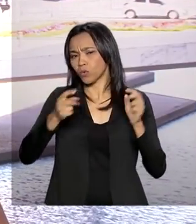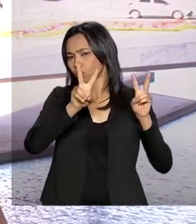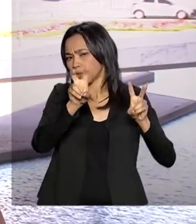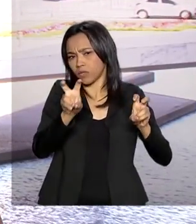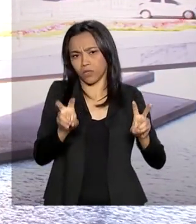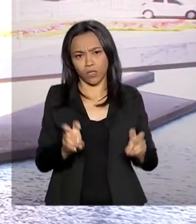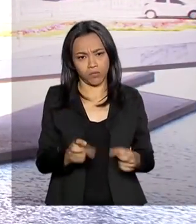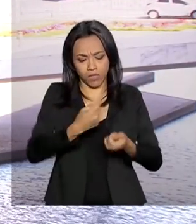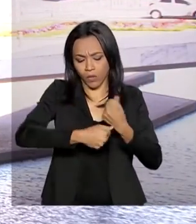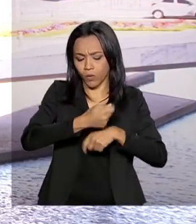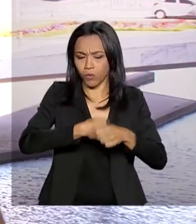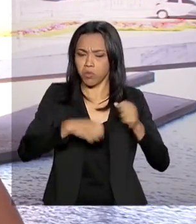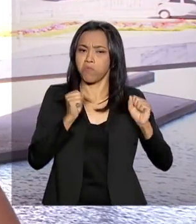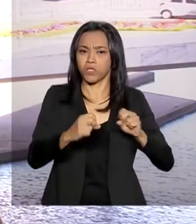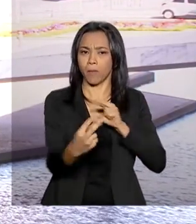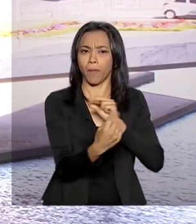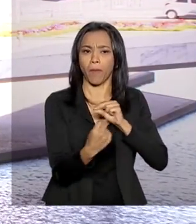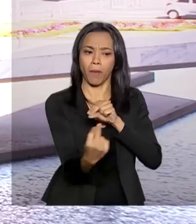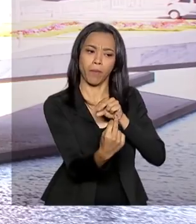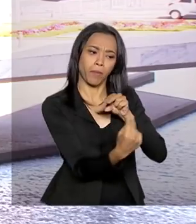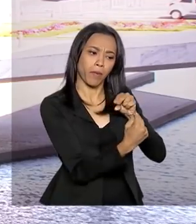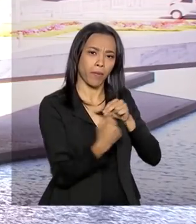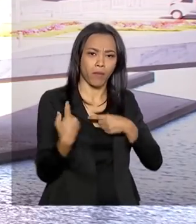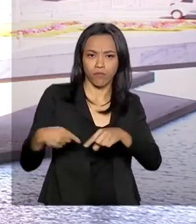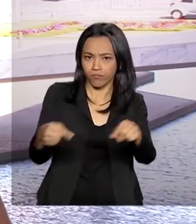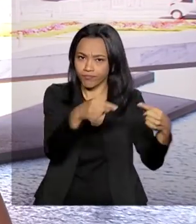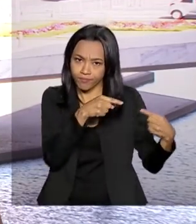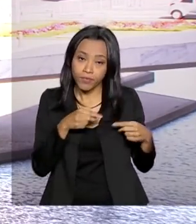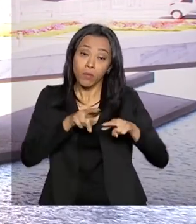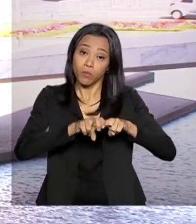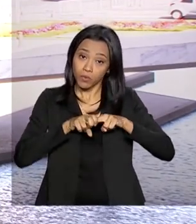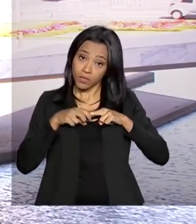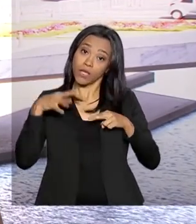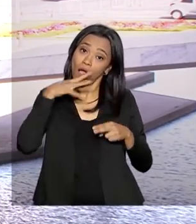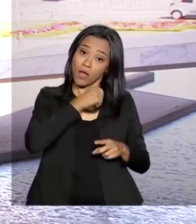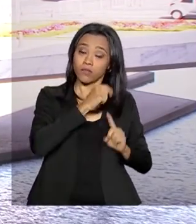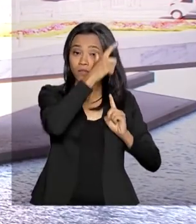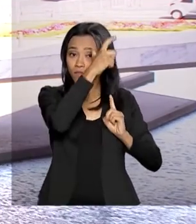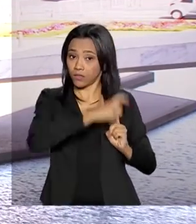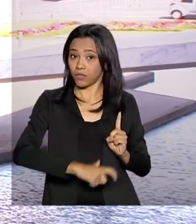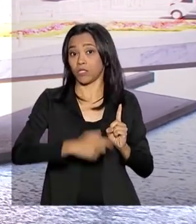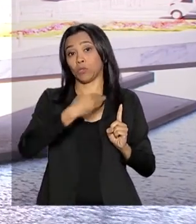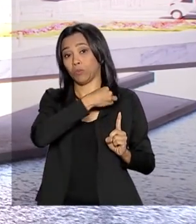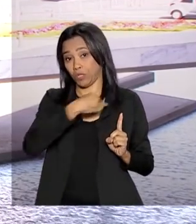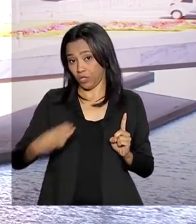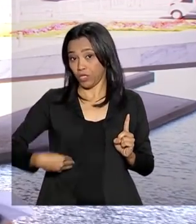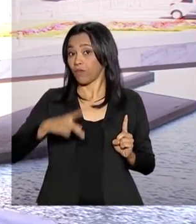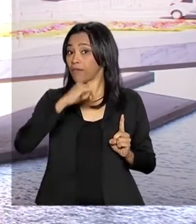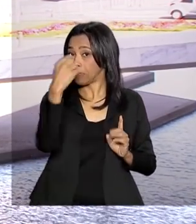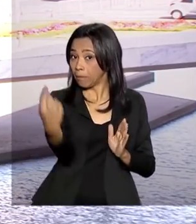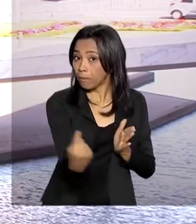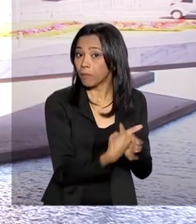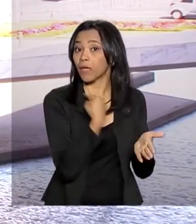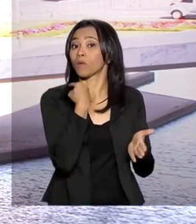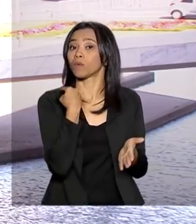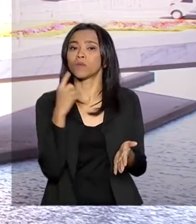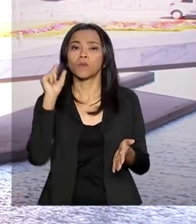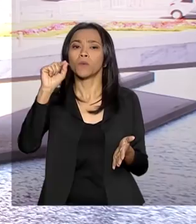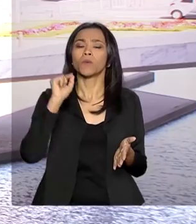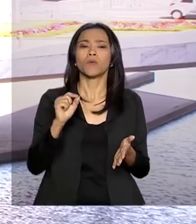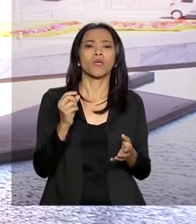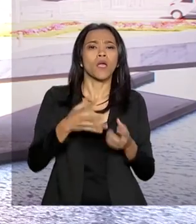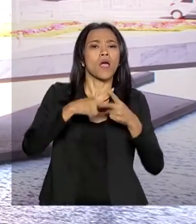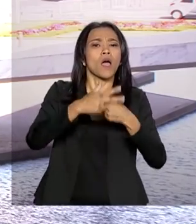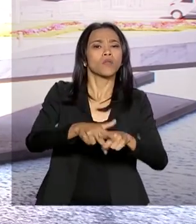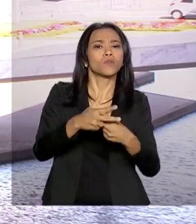podem ser abordados. Por isso a gente acha que o ministro Paulo Guedes vai ser questionado, por exemplo, sobre o reajuste da tabela do